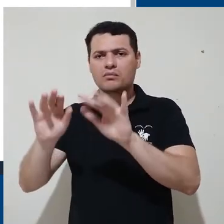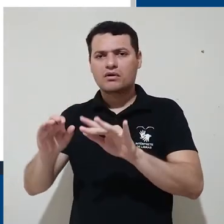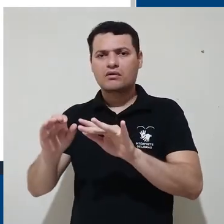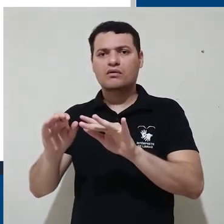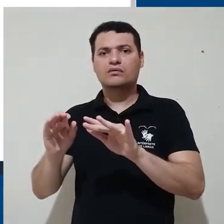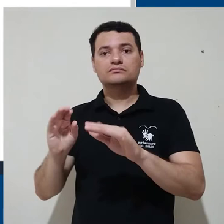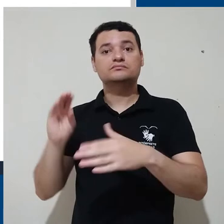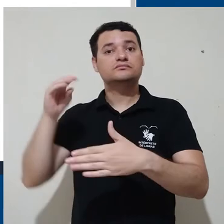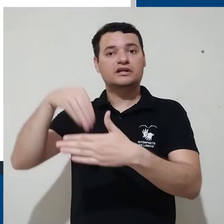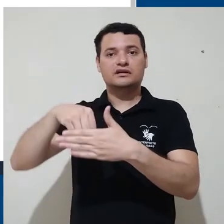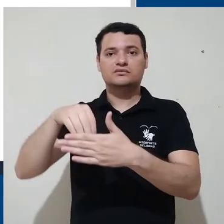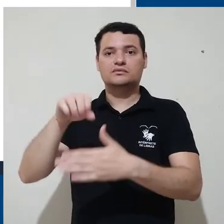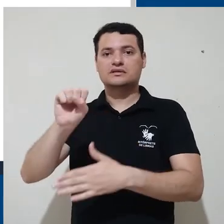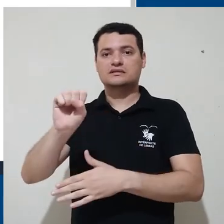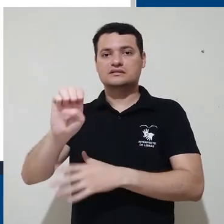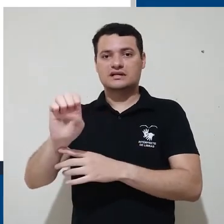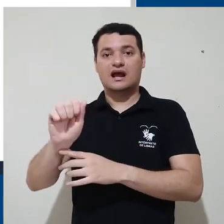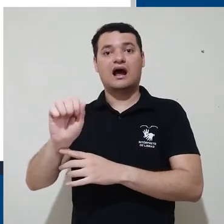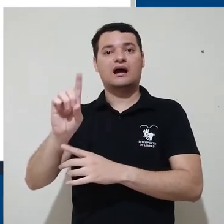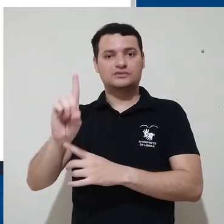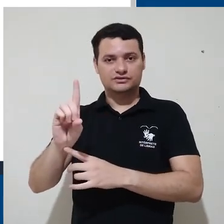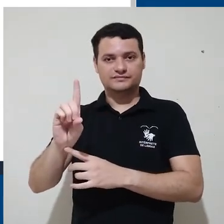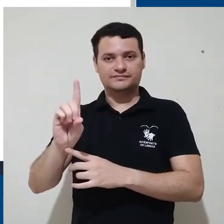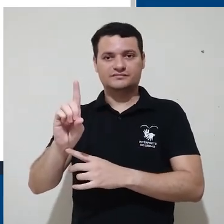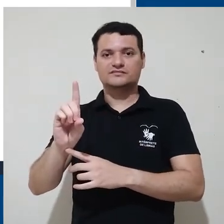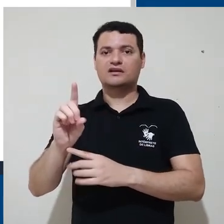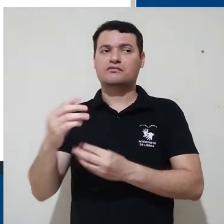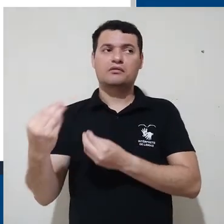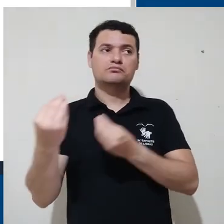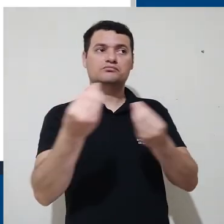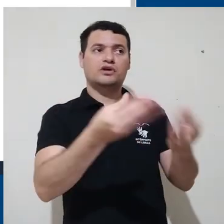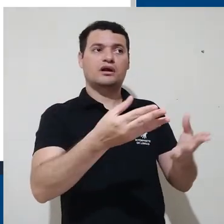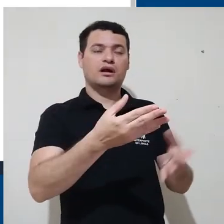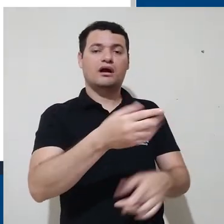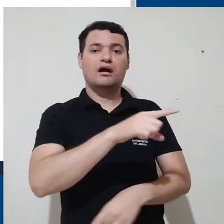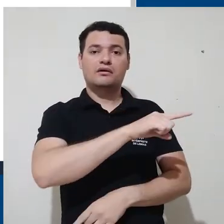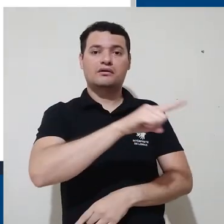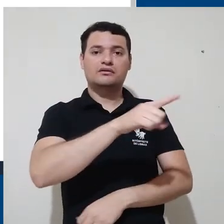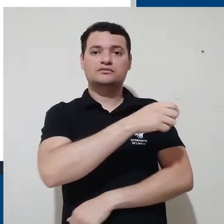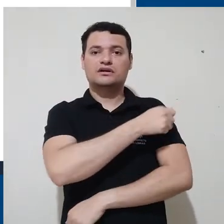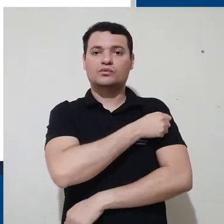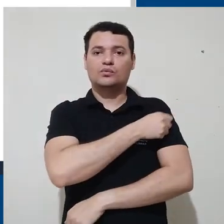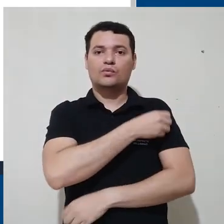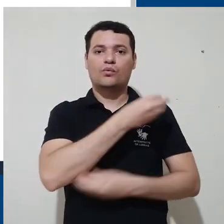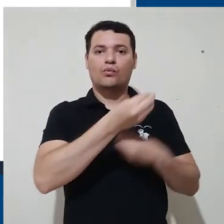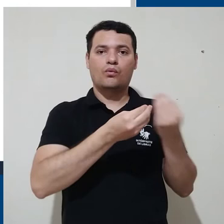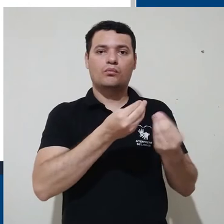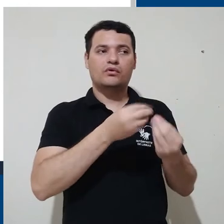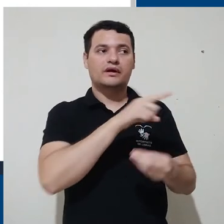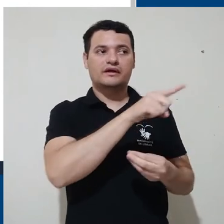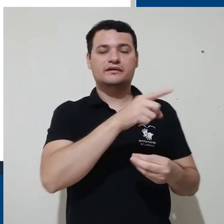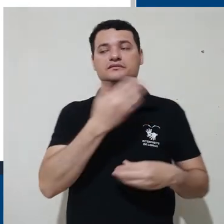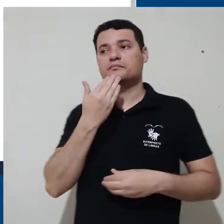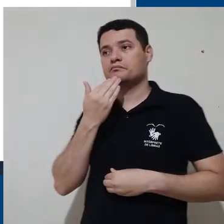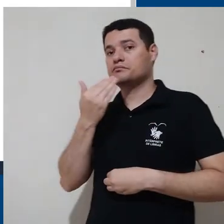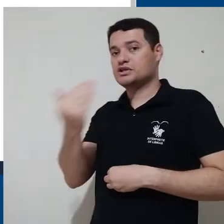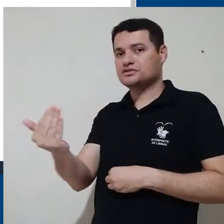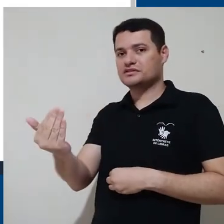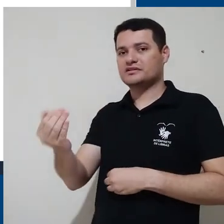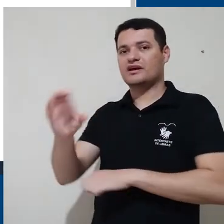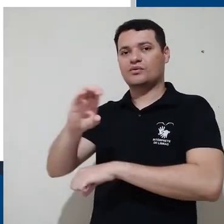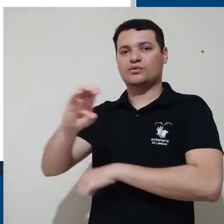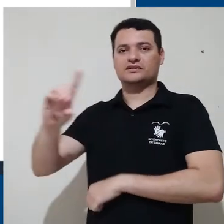desses cursos é feito aqui dentro da própria SEAT e vai ser entregue aos usuários por